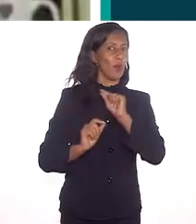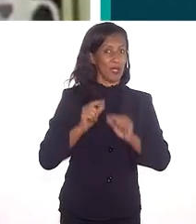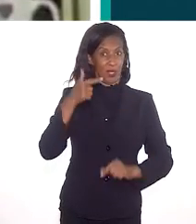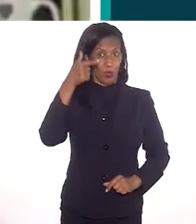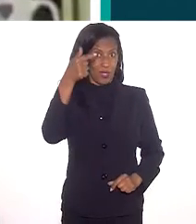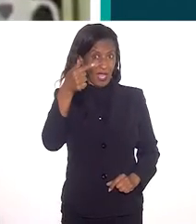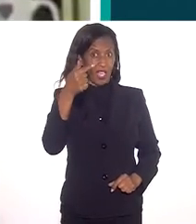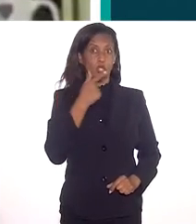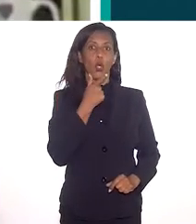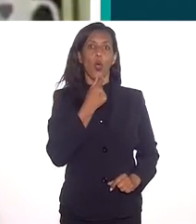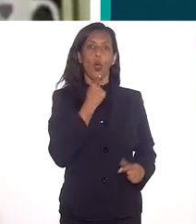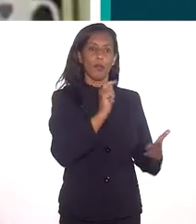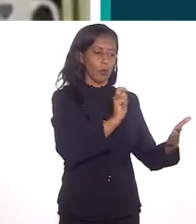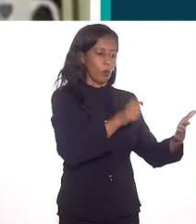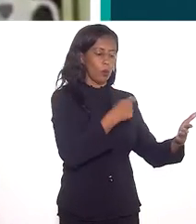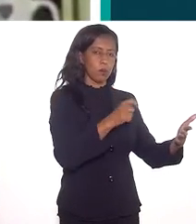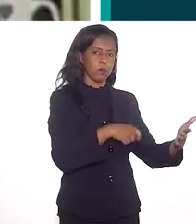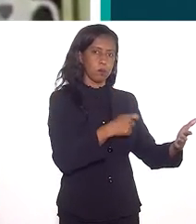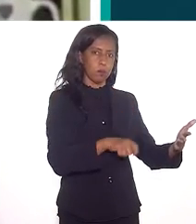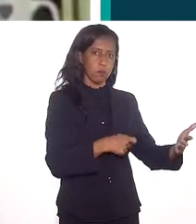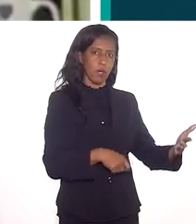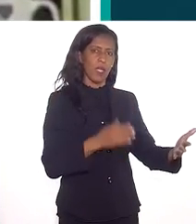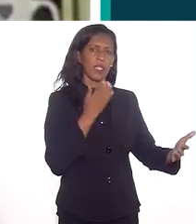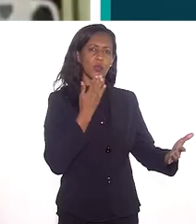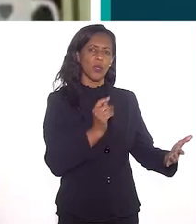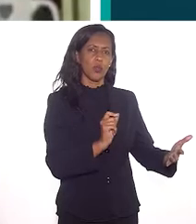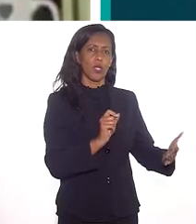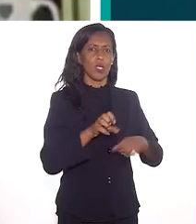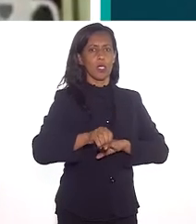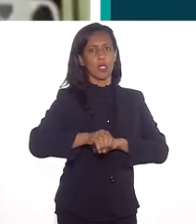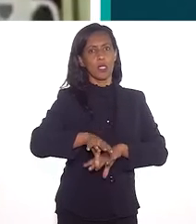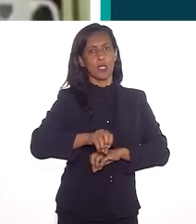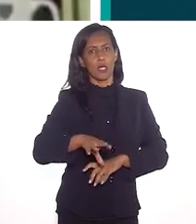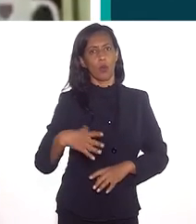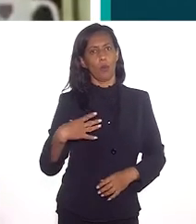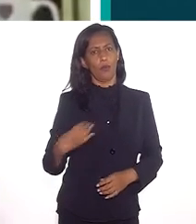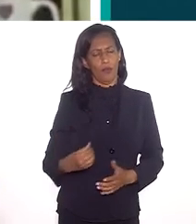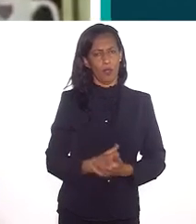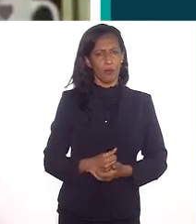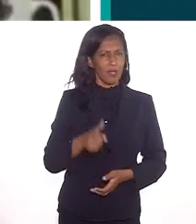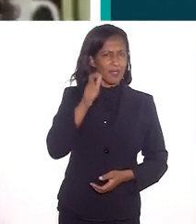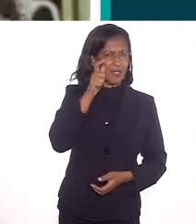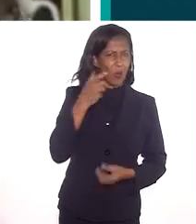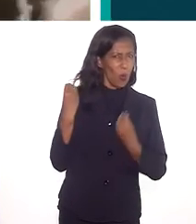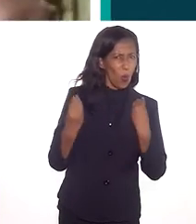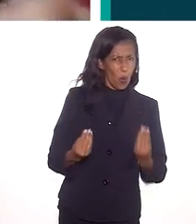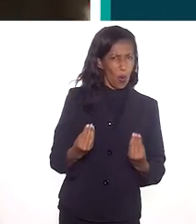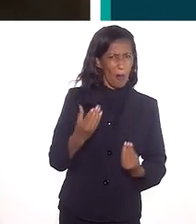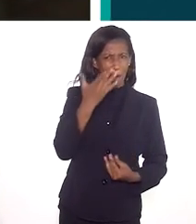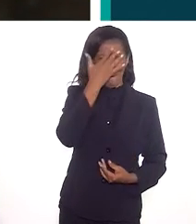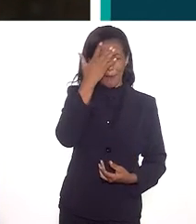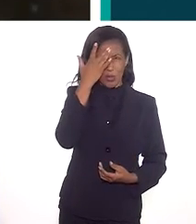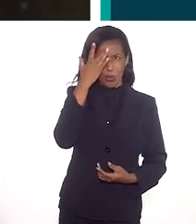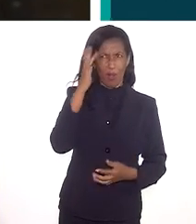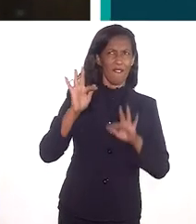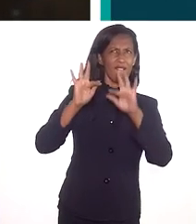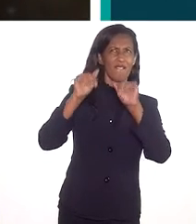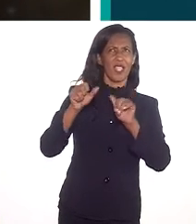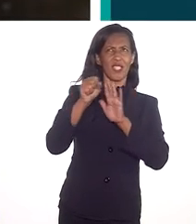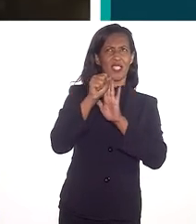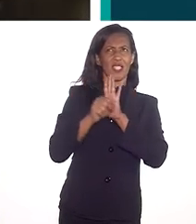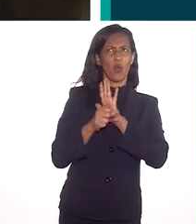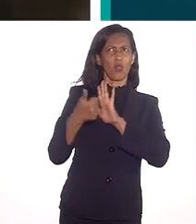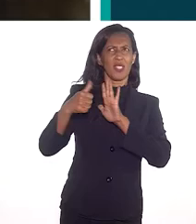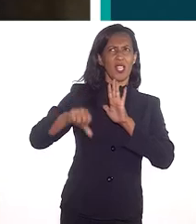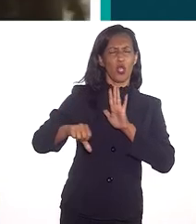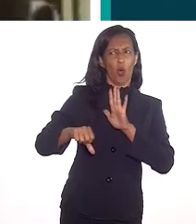homens, são sete que assinam essa carta, era educação para os seus filhos. Isso é interessante, como é que esses caras lá no finalzinho